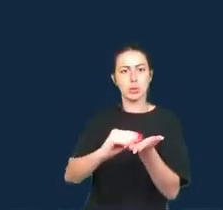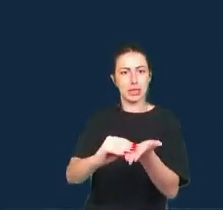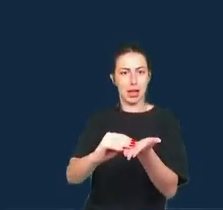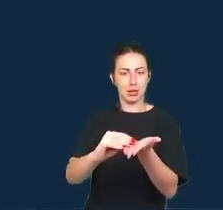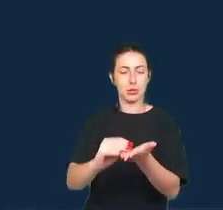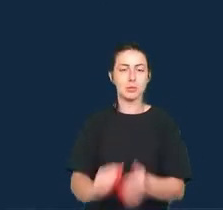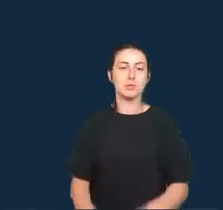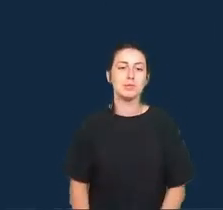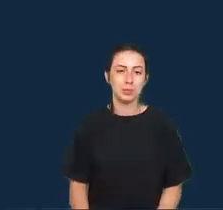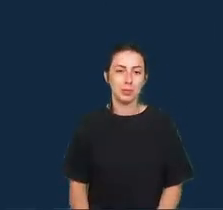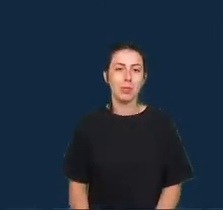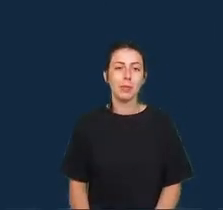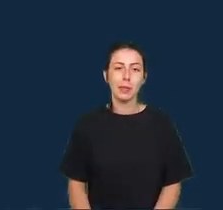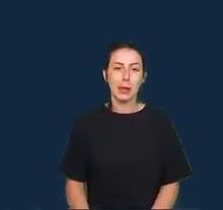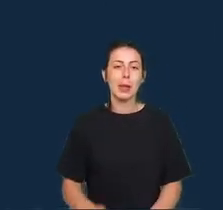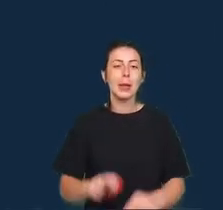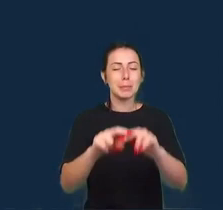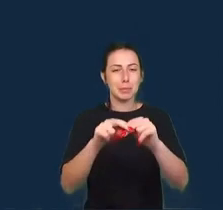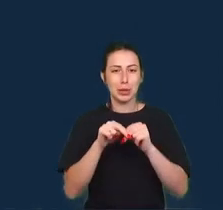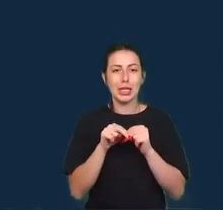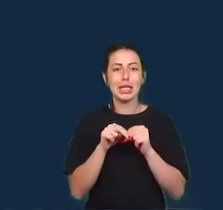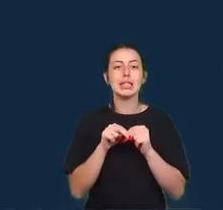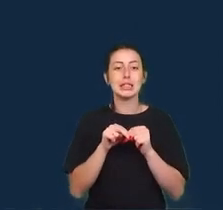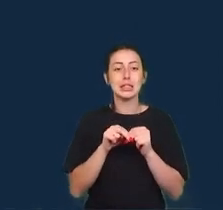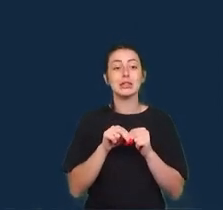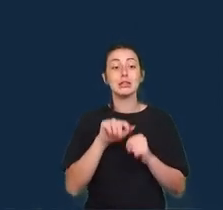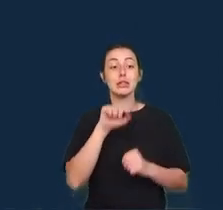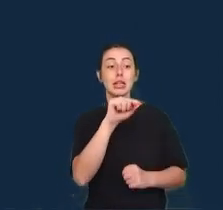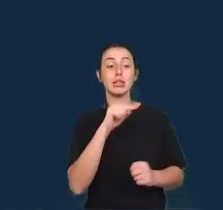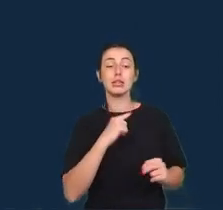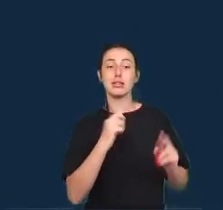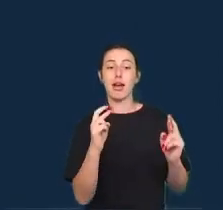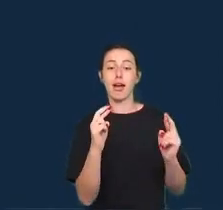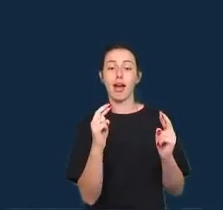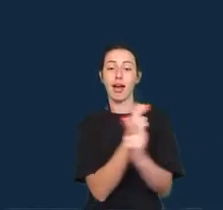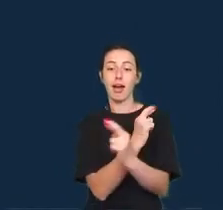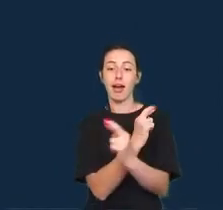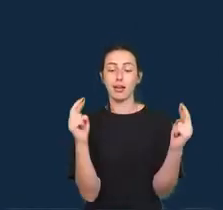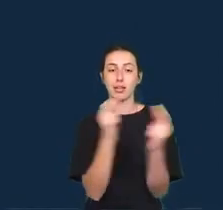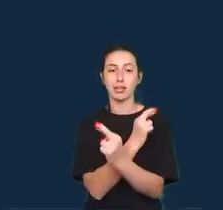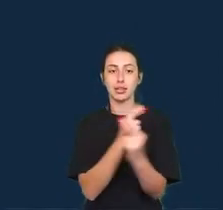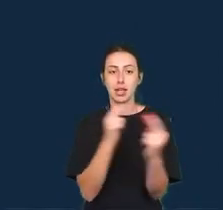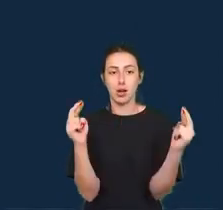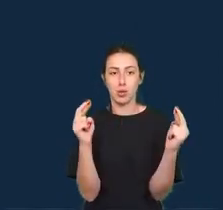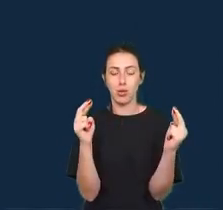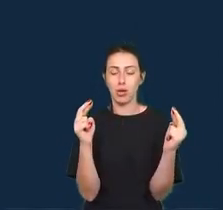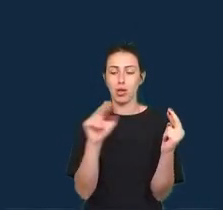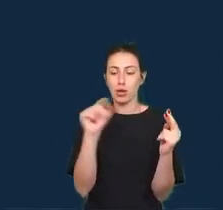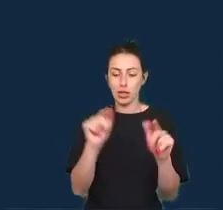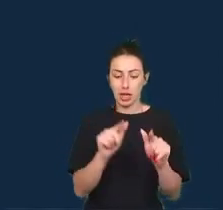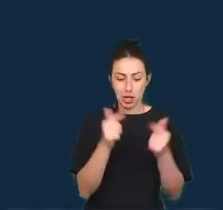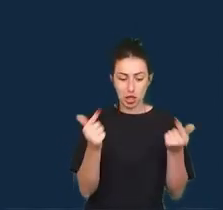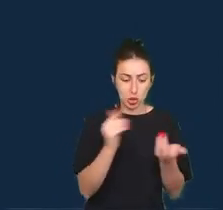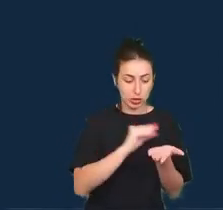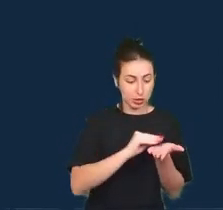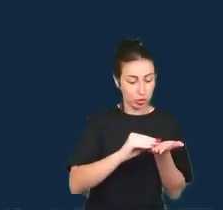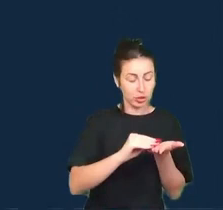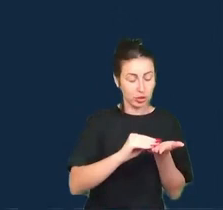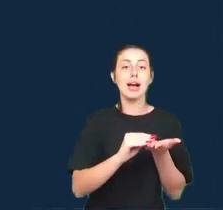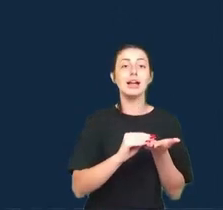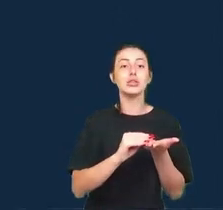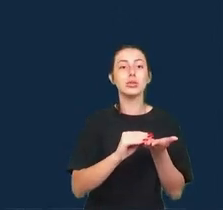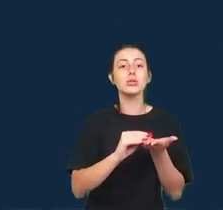Esse ponto também trata de cultivar aquilo que seria chamado um jornalismo de dados feminista,